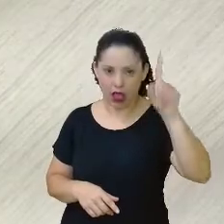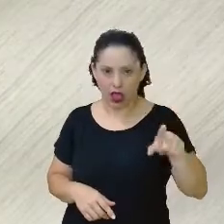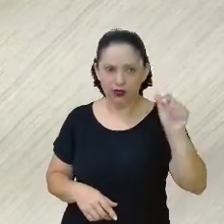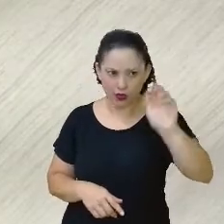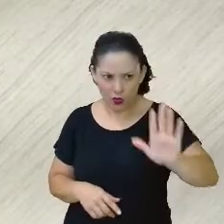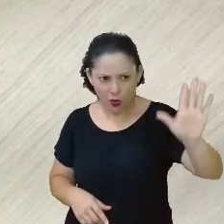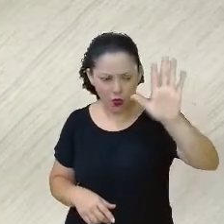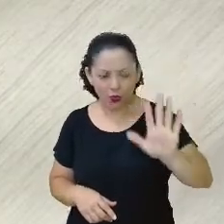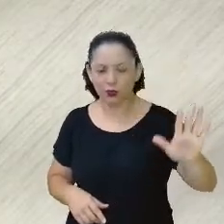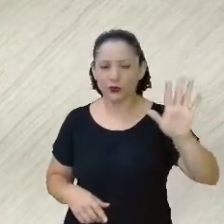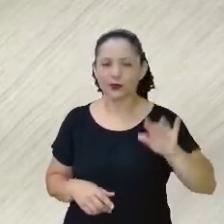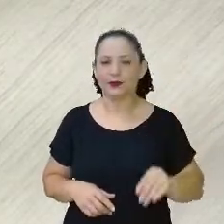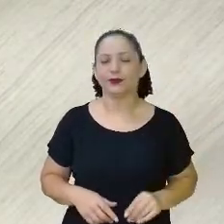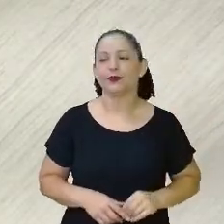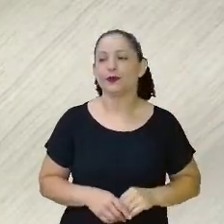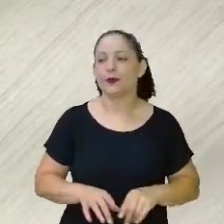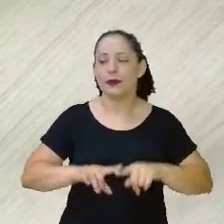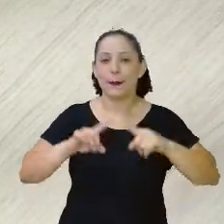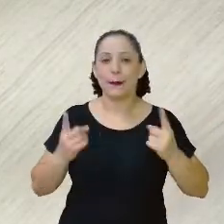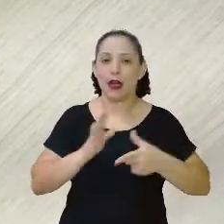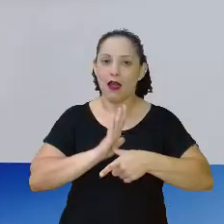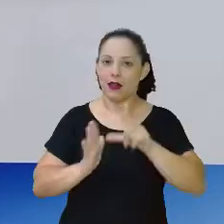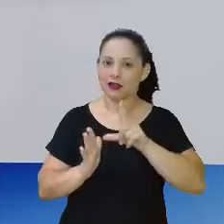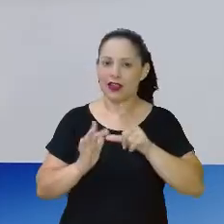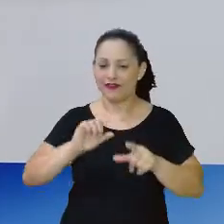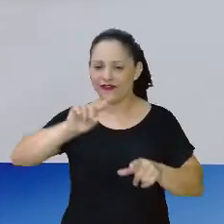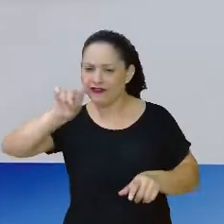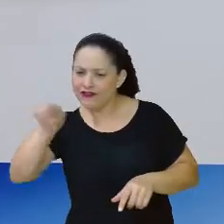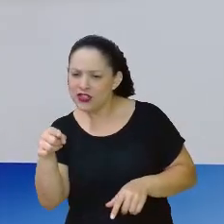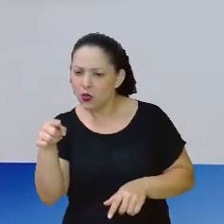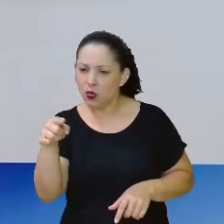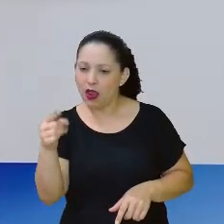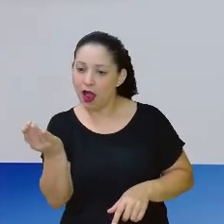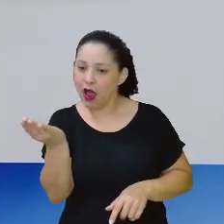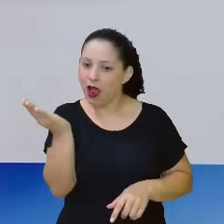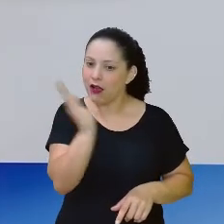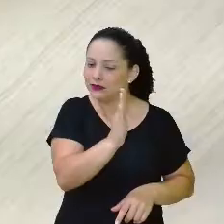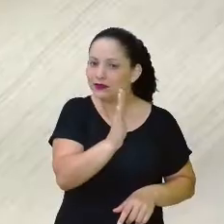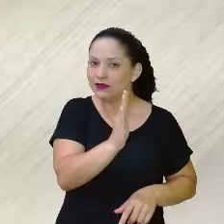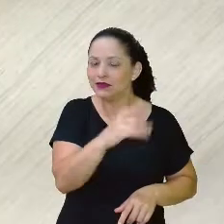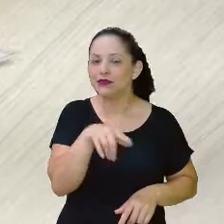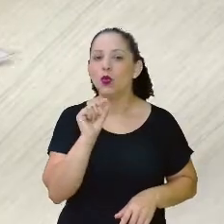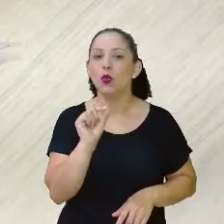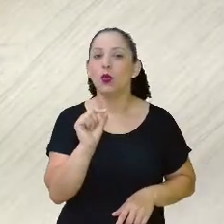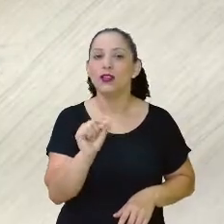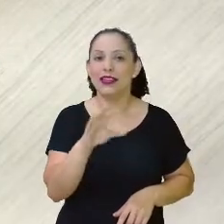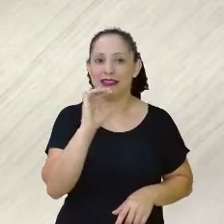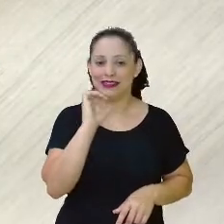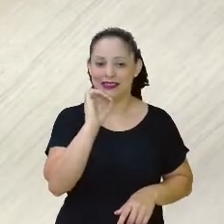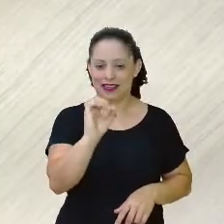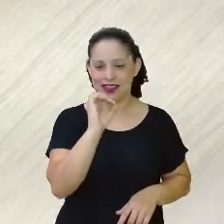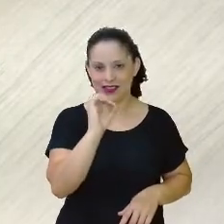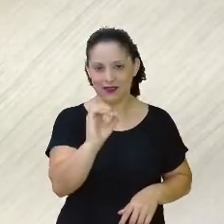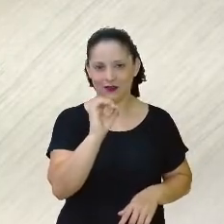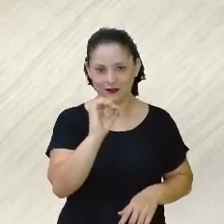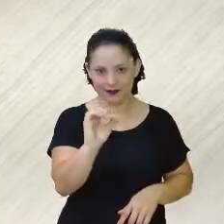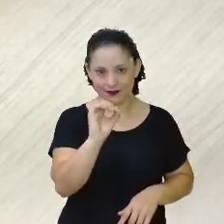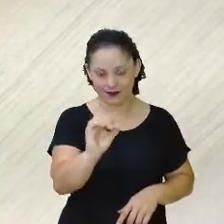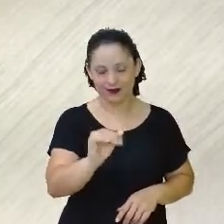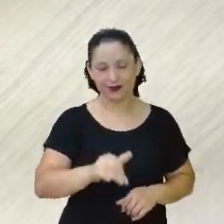Então, antes da vírgula, já que eu não tenho parte inteira, eu coloco o quê? O zero.